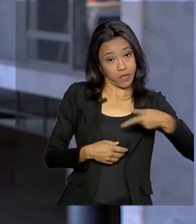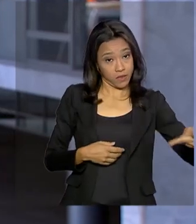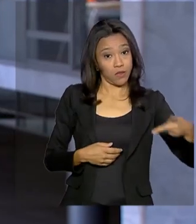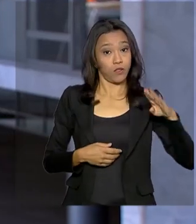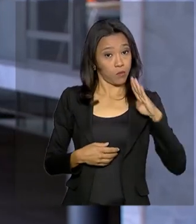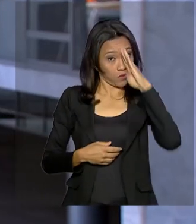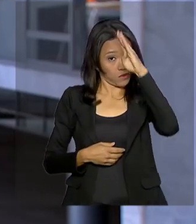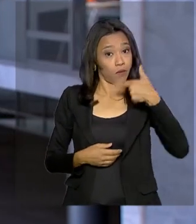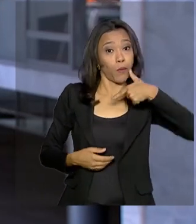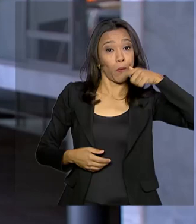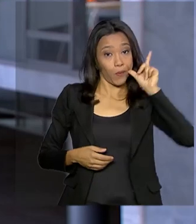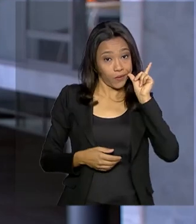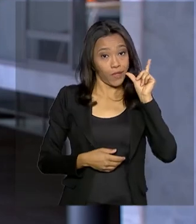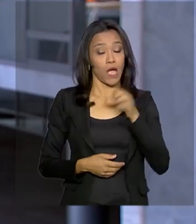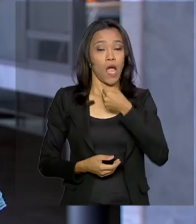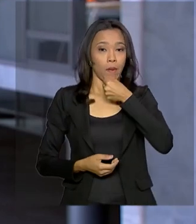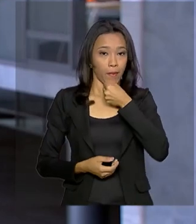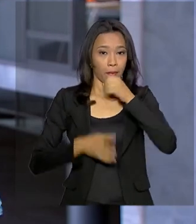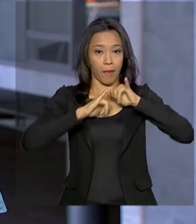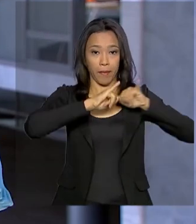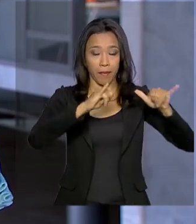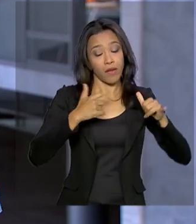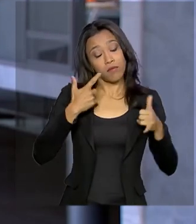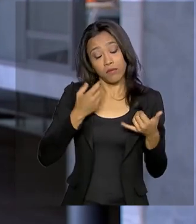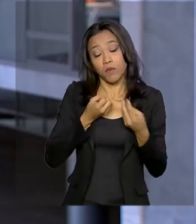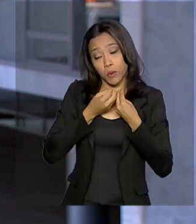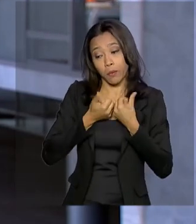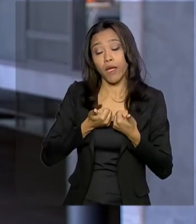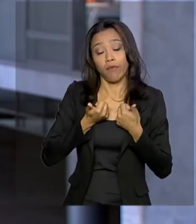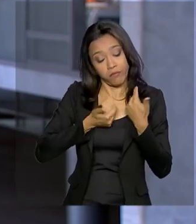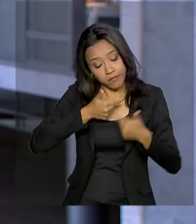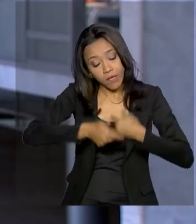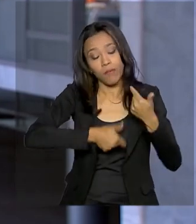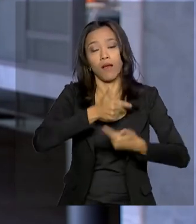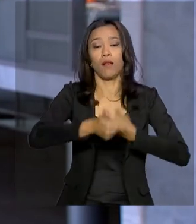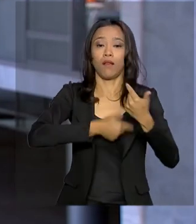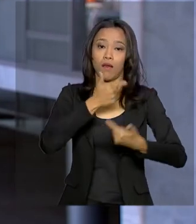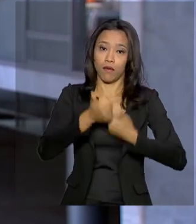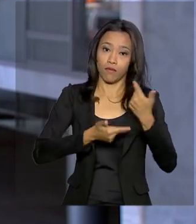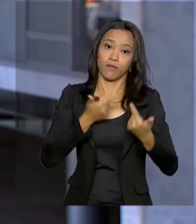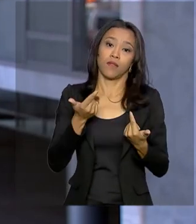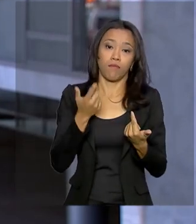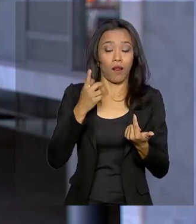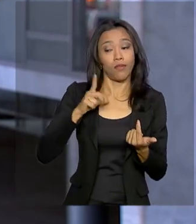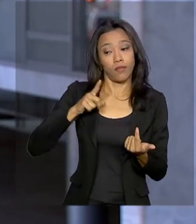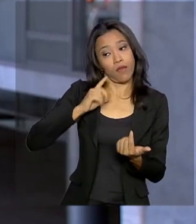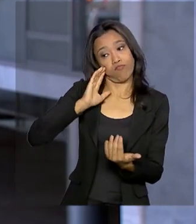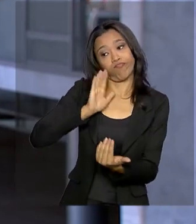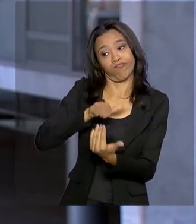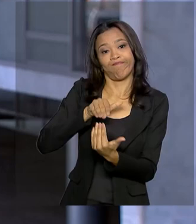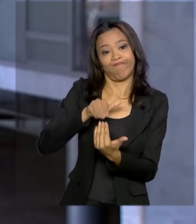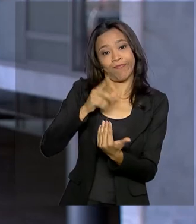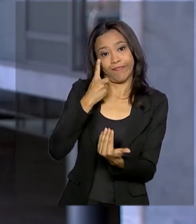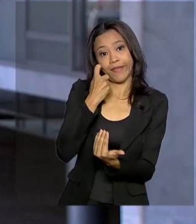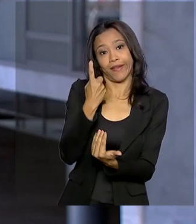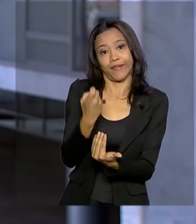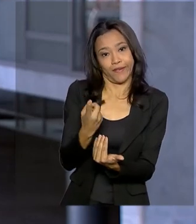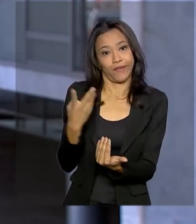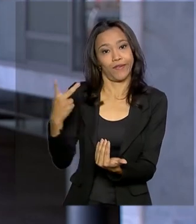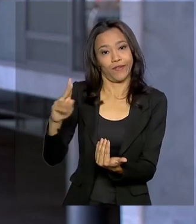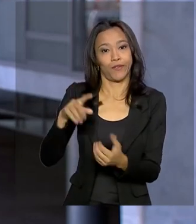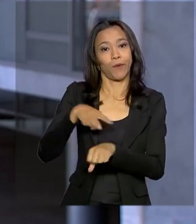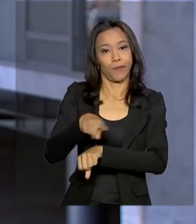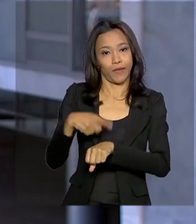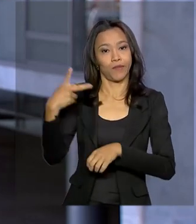ontem, em conversa com a imprensa, disse que vai fazer o possível, vai fazer um bom trabalho para garantir aí um acordo interessante com o Paraguai.